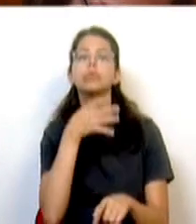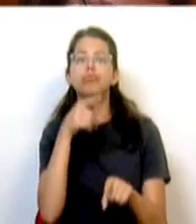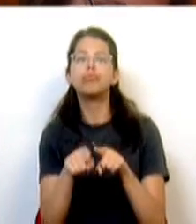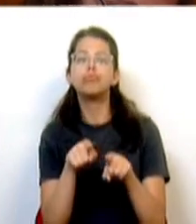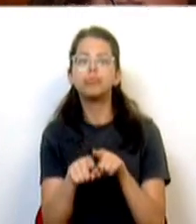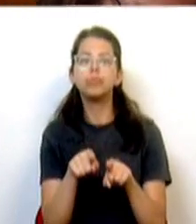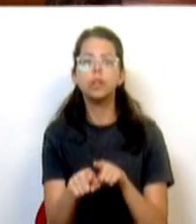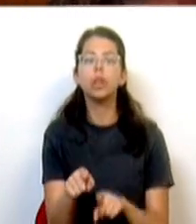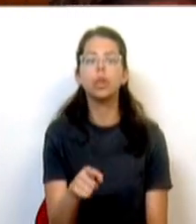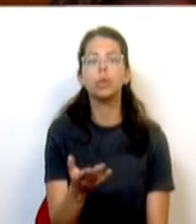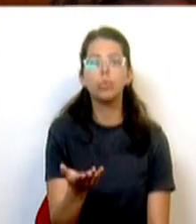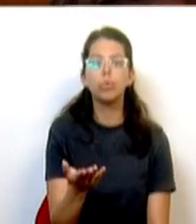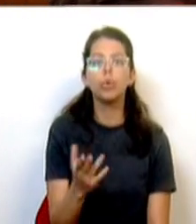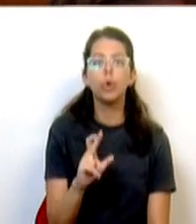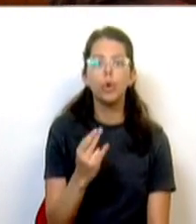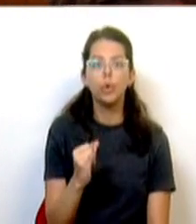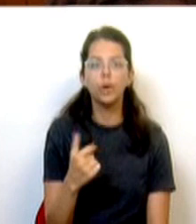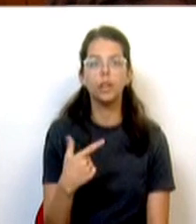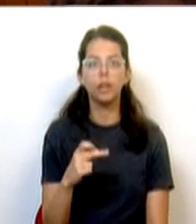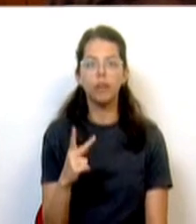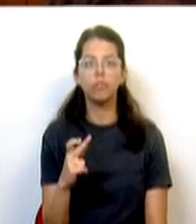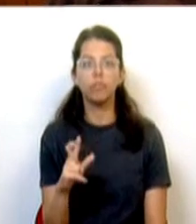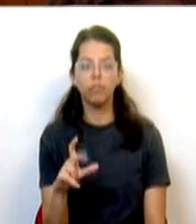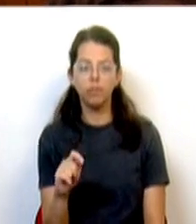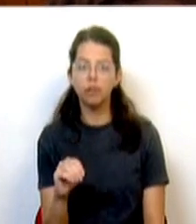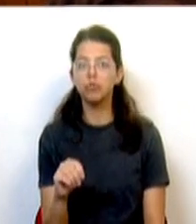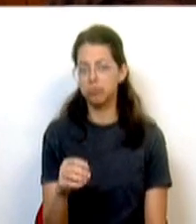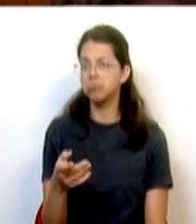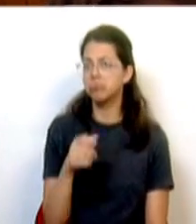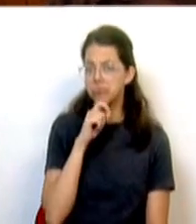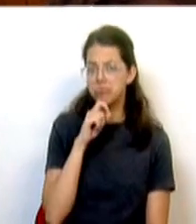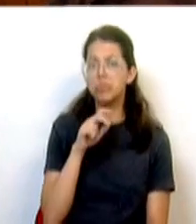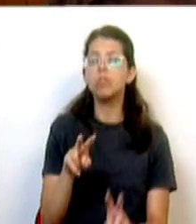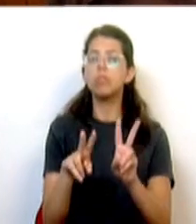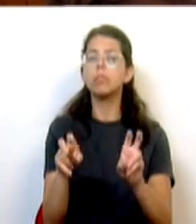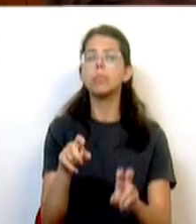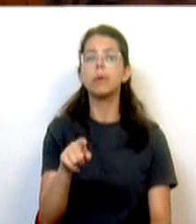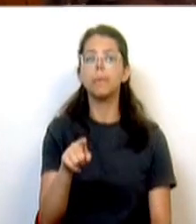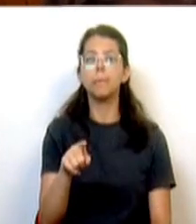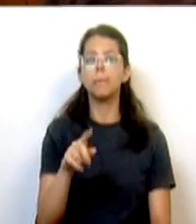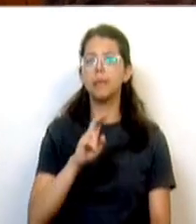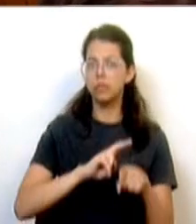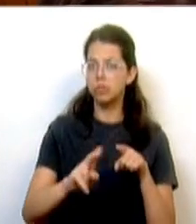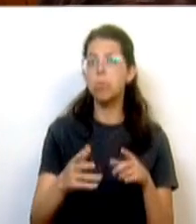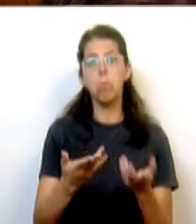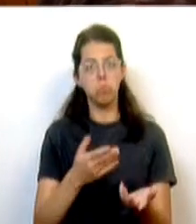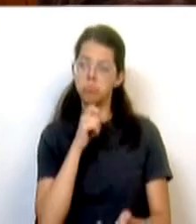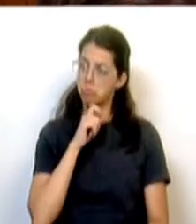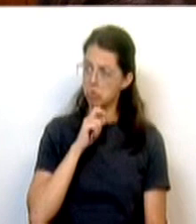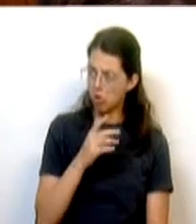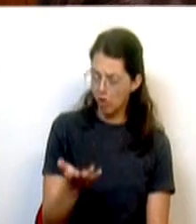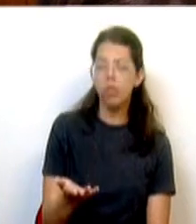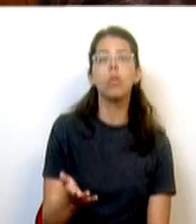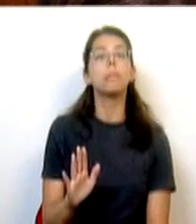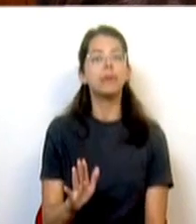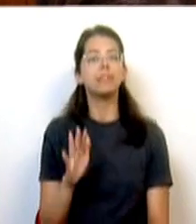Rui Tavares pode ser equacionada, a questão da energia, mas deixem-me-se entrar naquilo